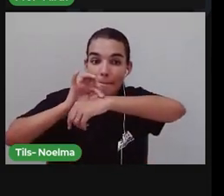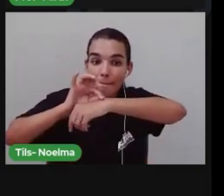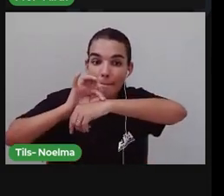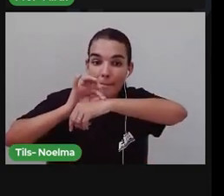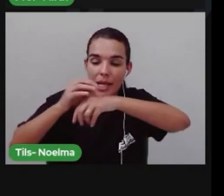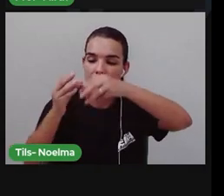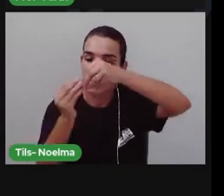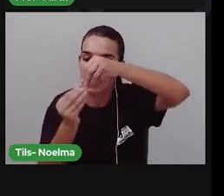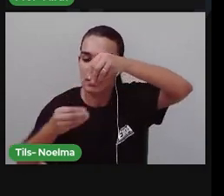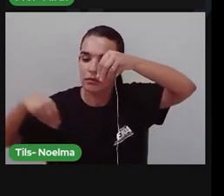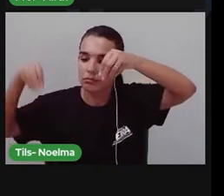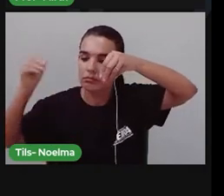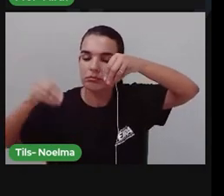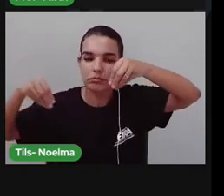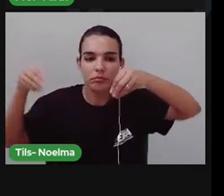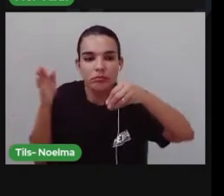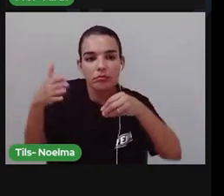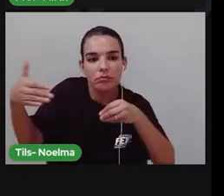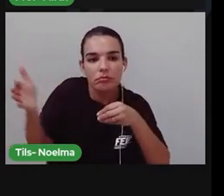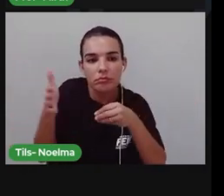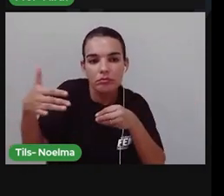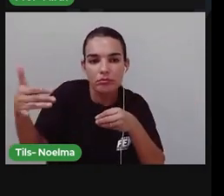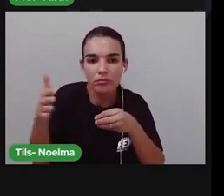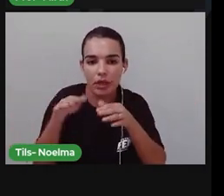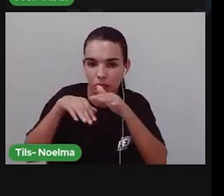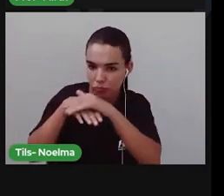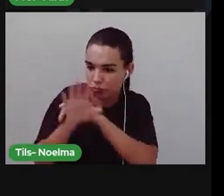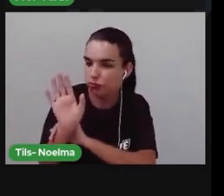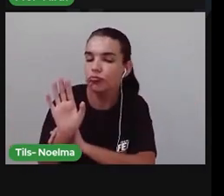cauda Das nadadeiras Tudo fica preservado